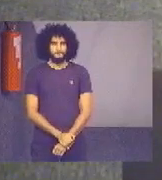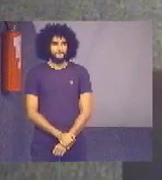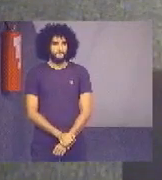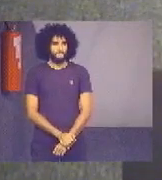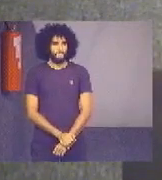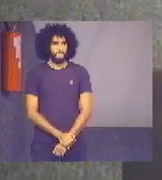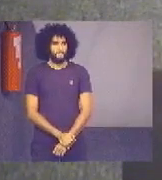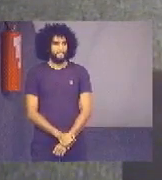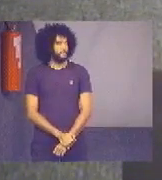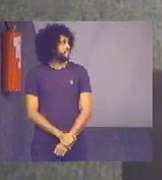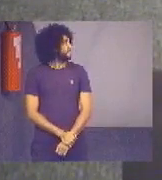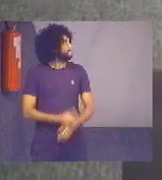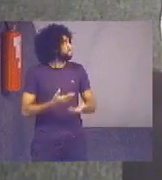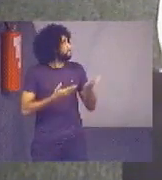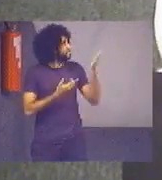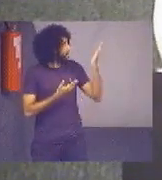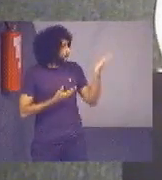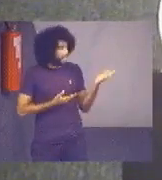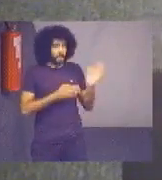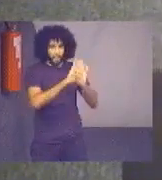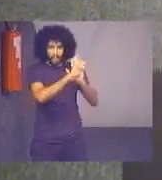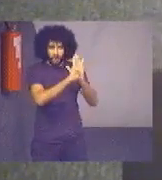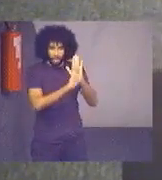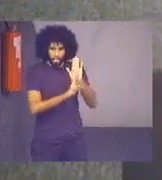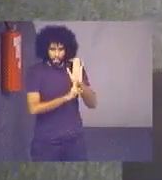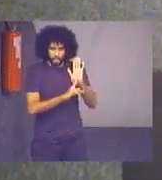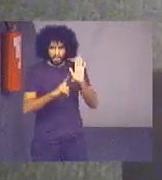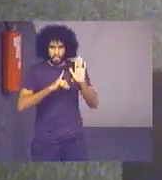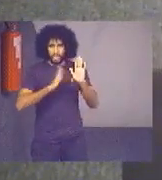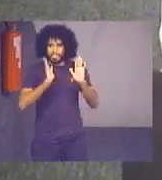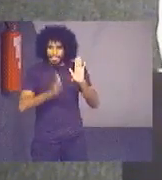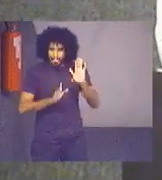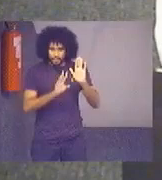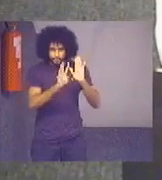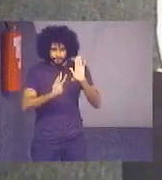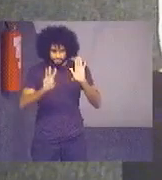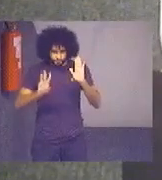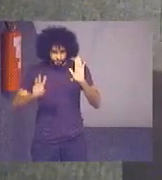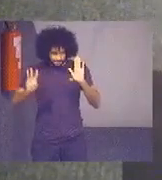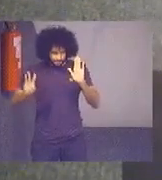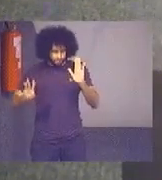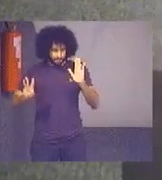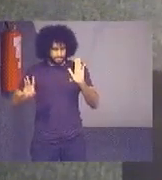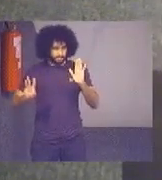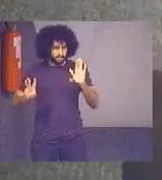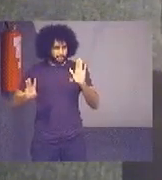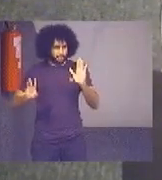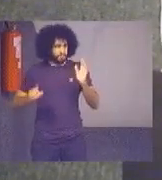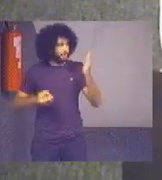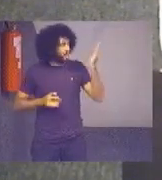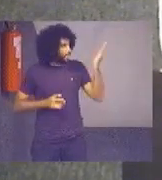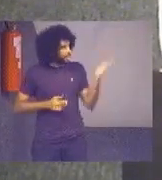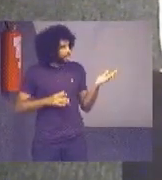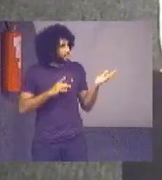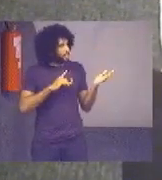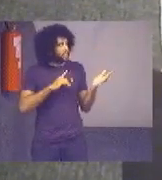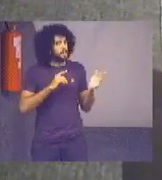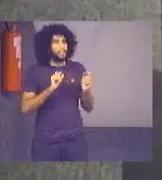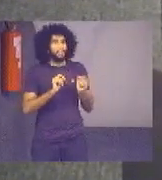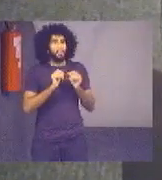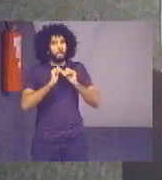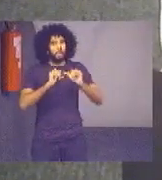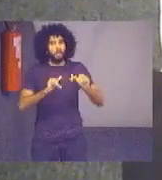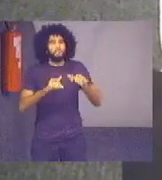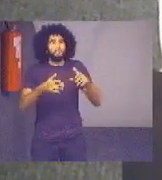O balanço, o relatório que está disponível no site, ele contempla informações